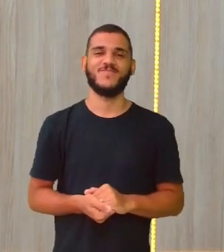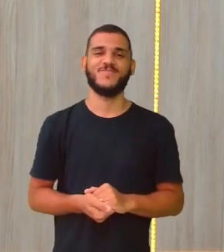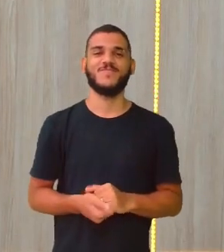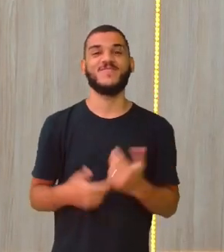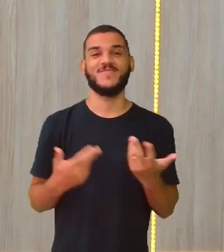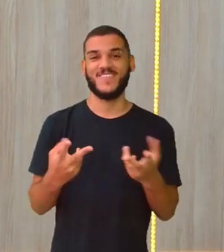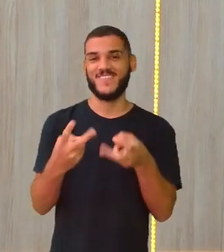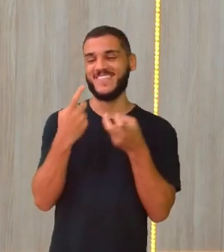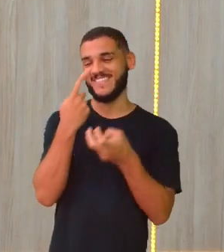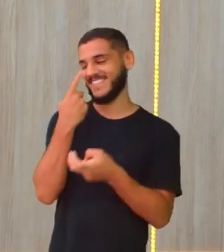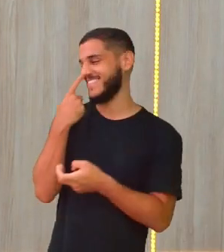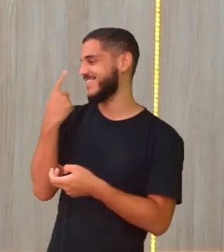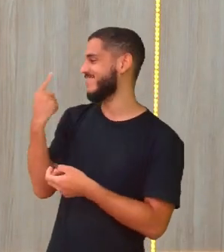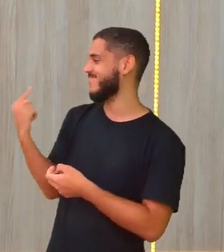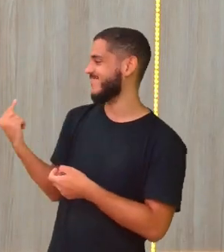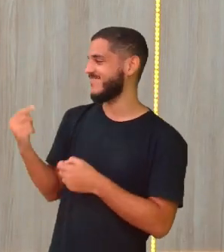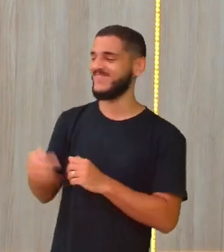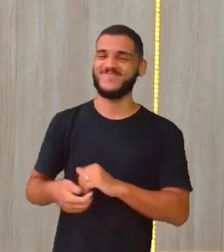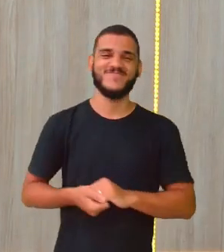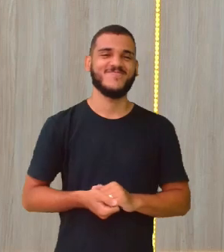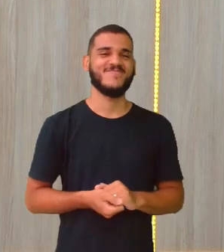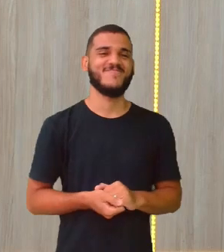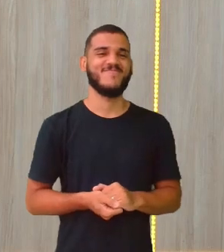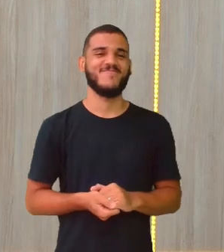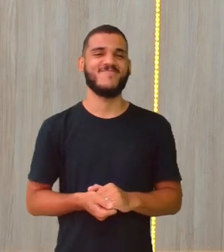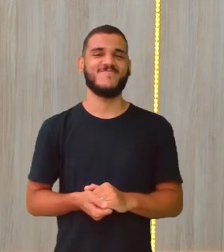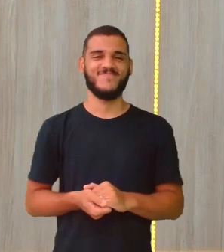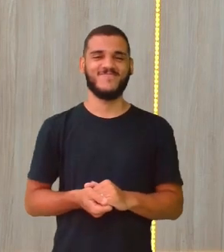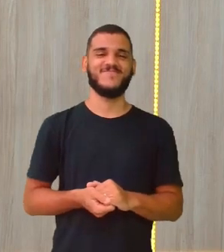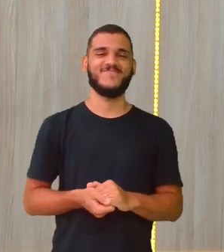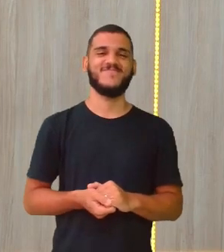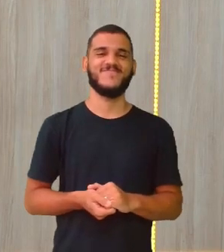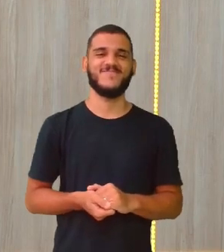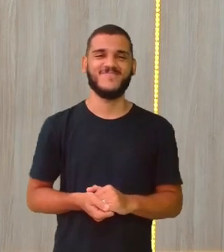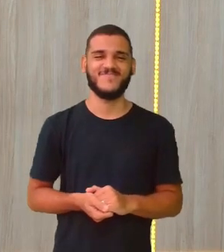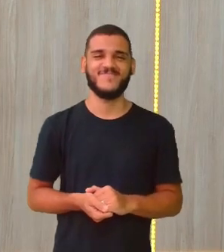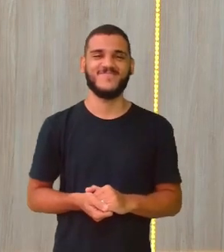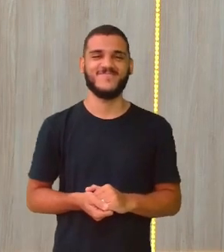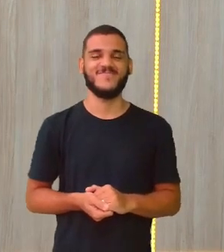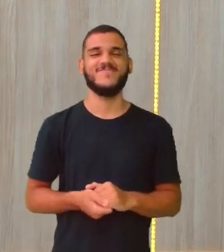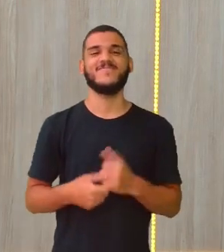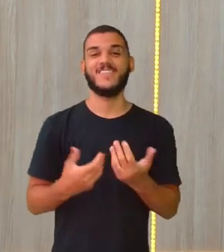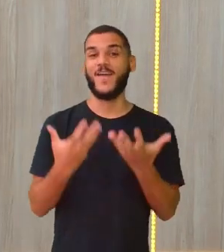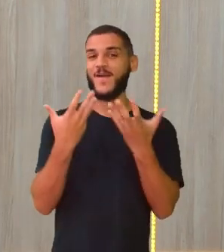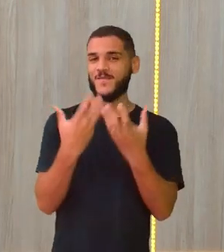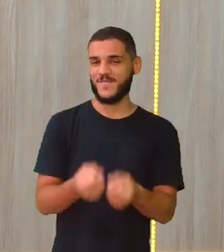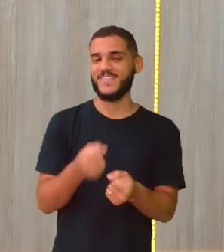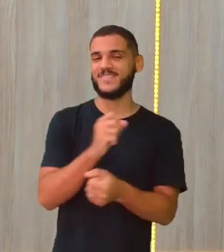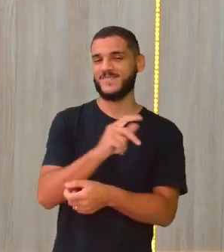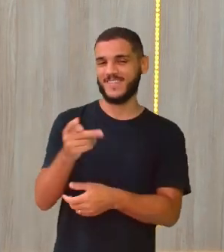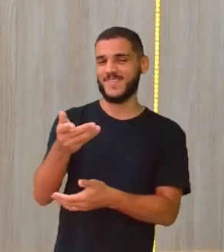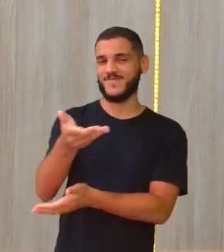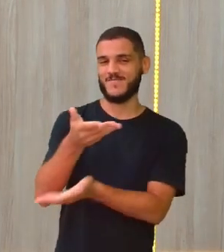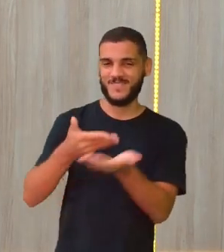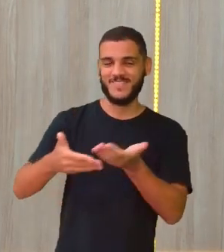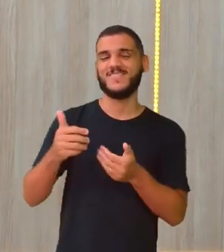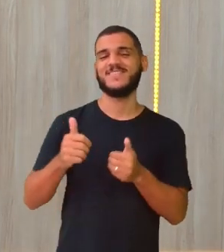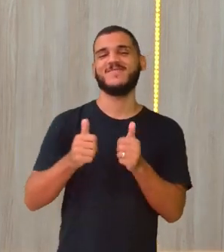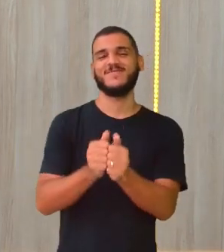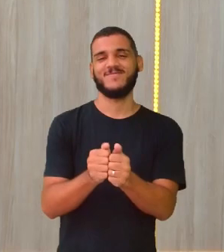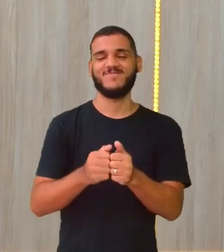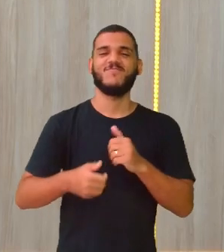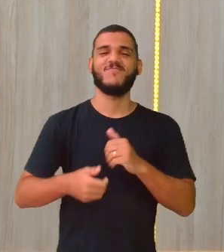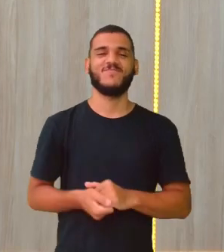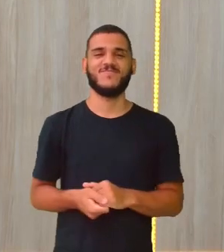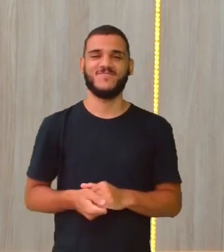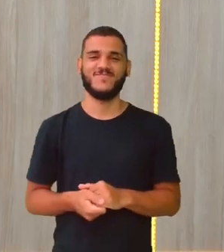falar, pode rir de mim. Requebra, requebra, requebra sim. Pode baixar, interagir comigo, viu? Vem assim, bora, interagir conosco.